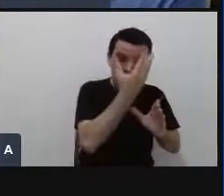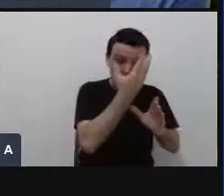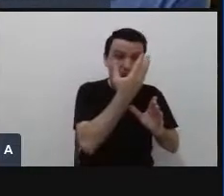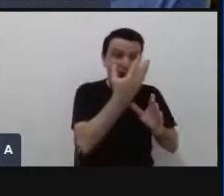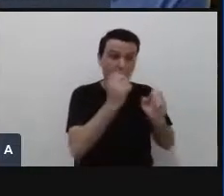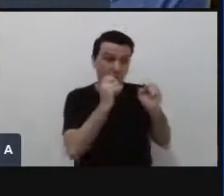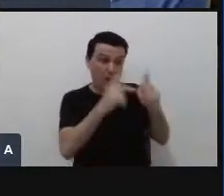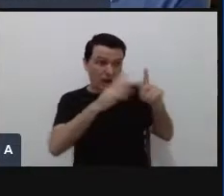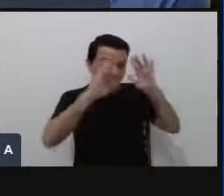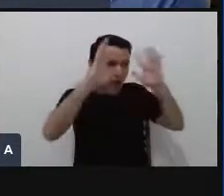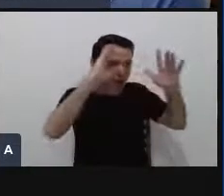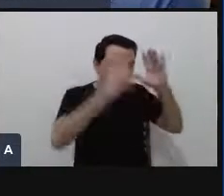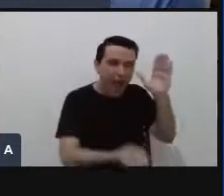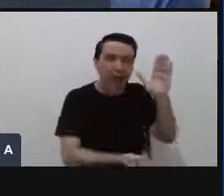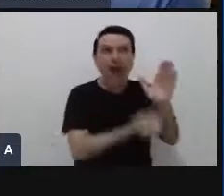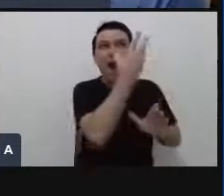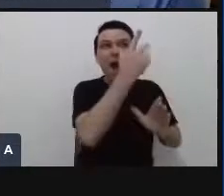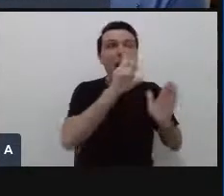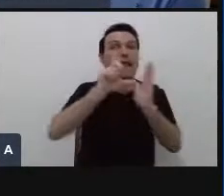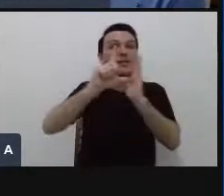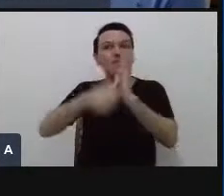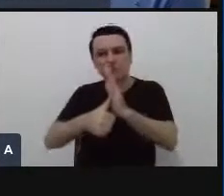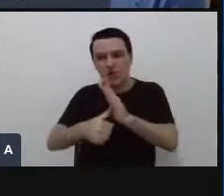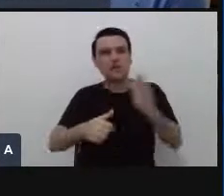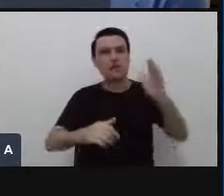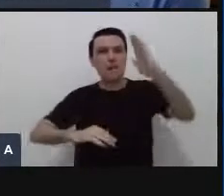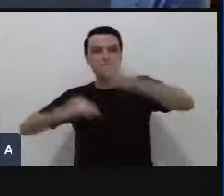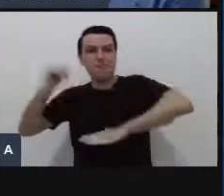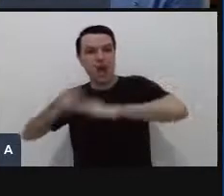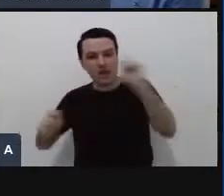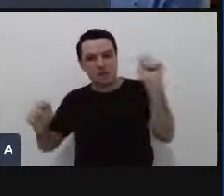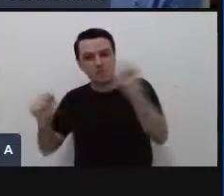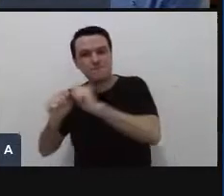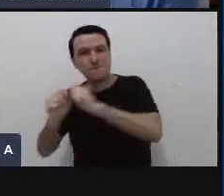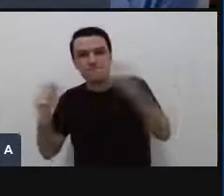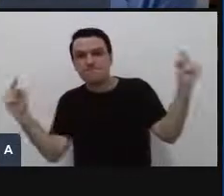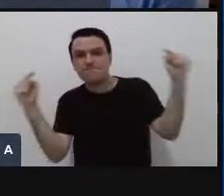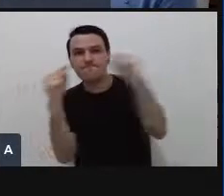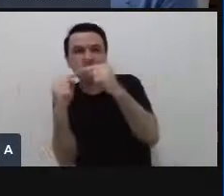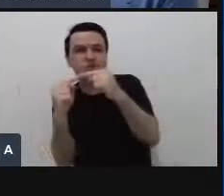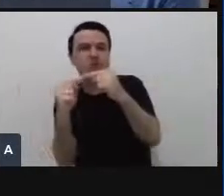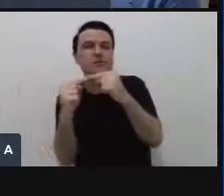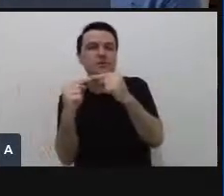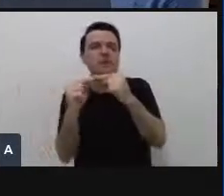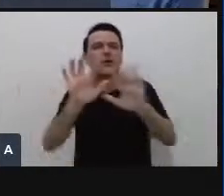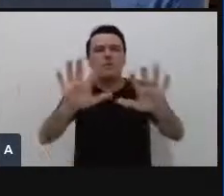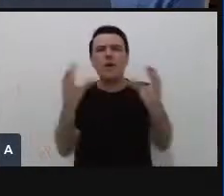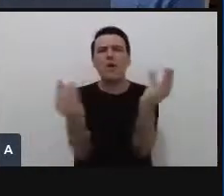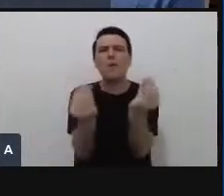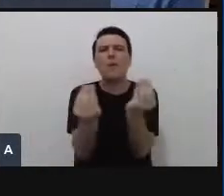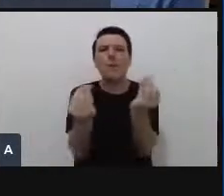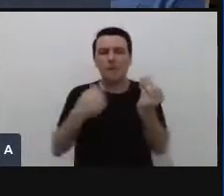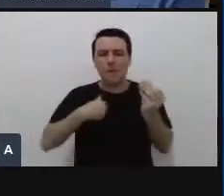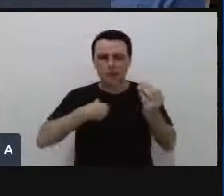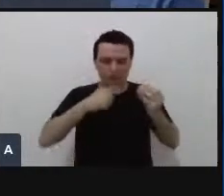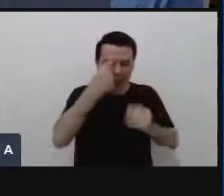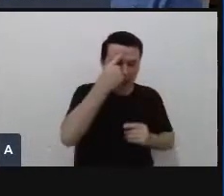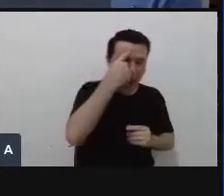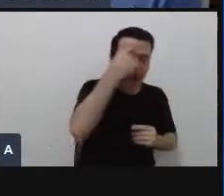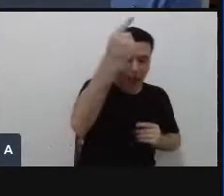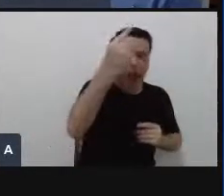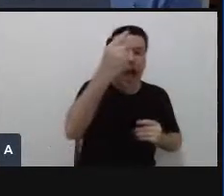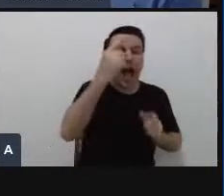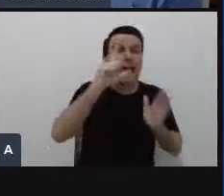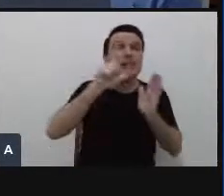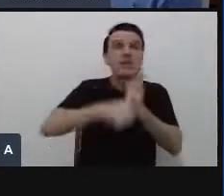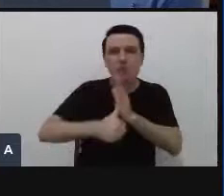ação, ou seja, da sociedade incorporar. Mas, para ter um comportamento que faz isso, que cria e que também age e que coloca em